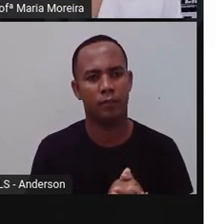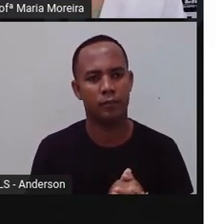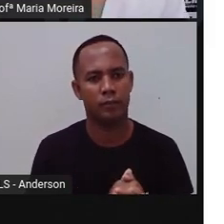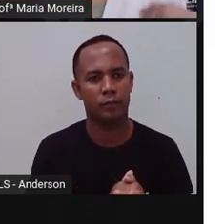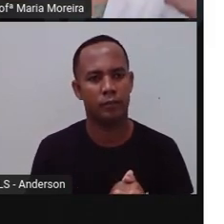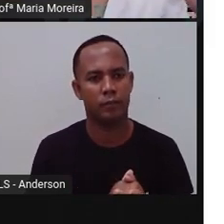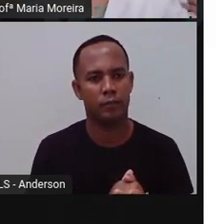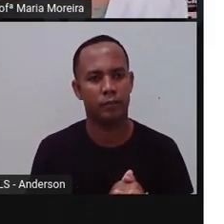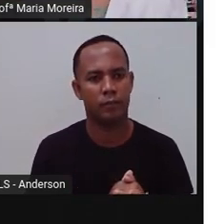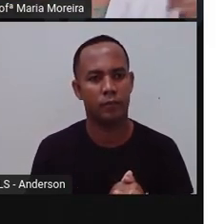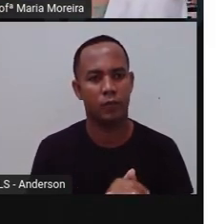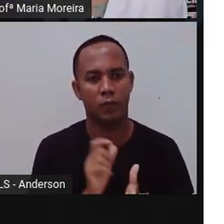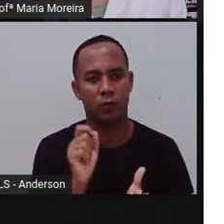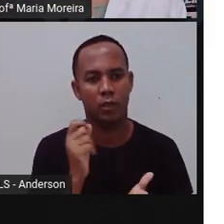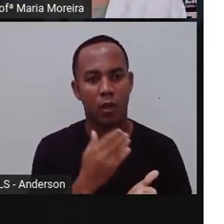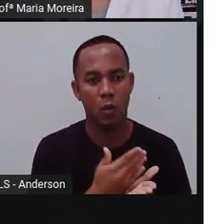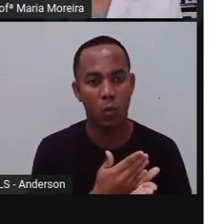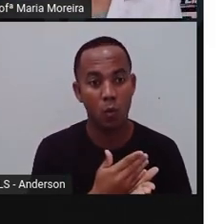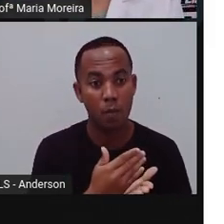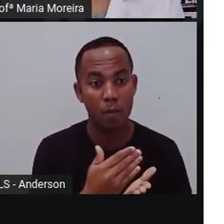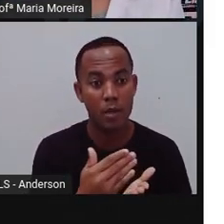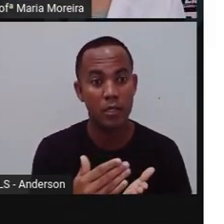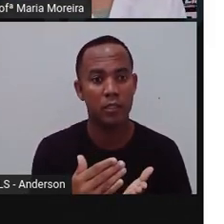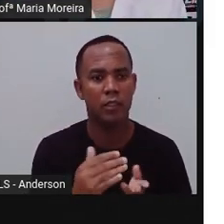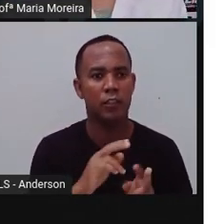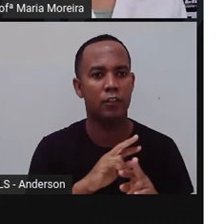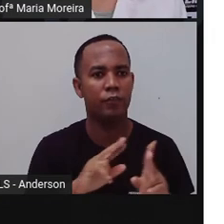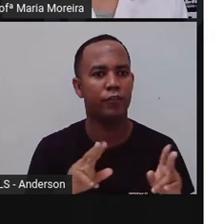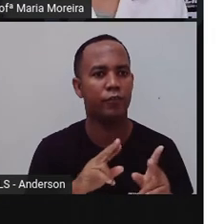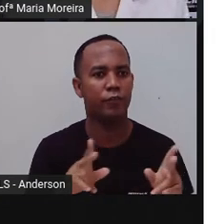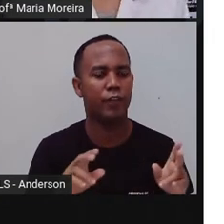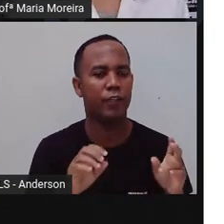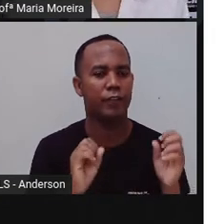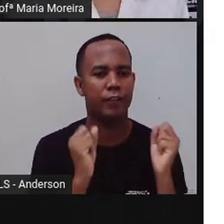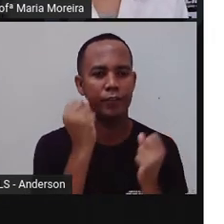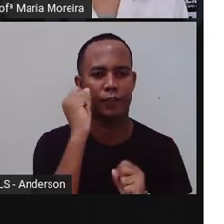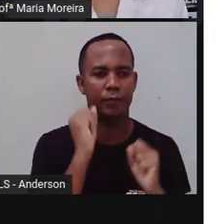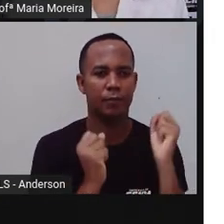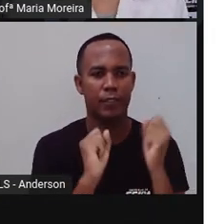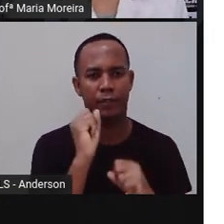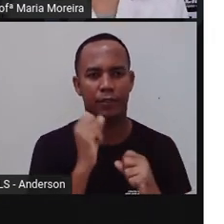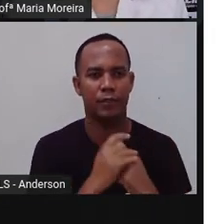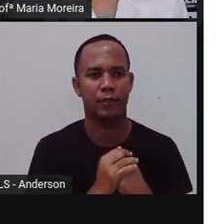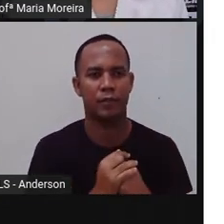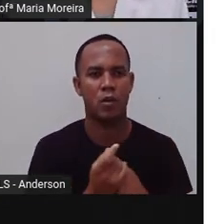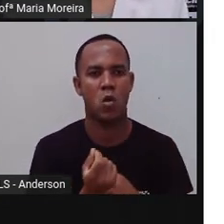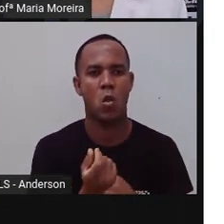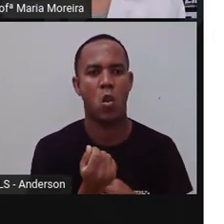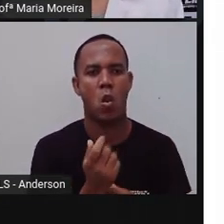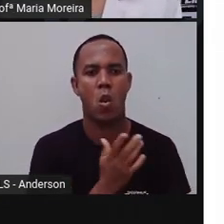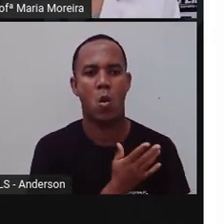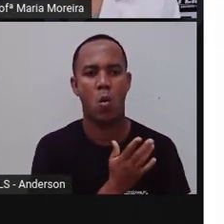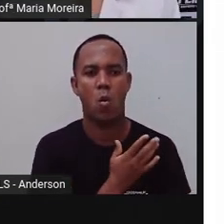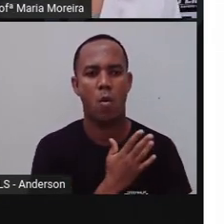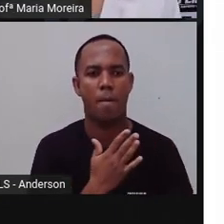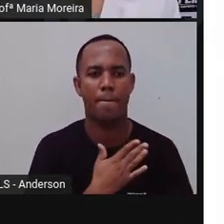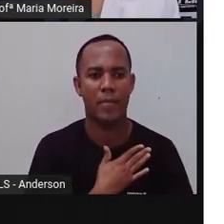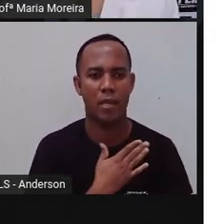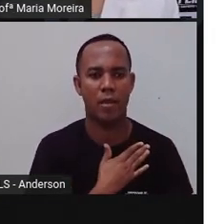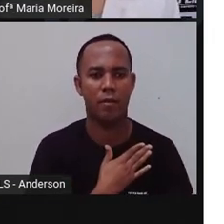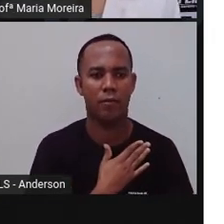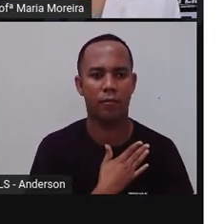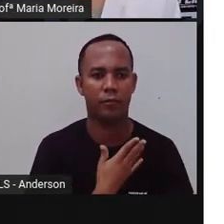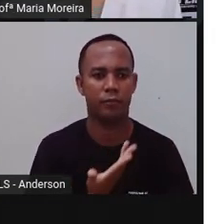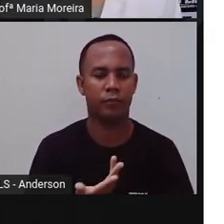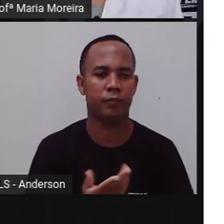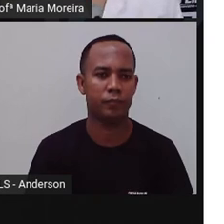e aí surgiram várias empresas, e aí o lucro deixa de ser do governo e passa a ser de quem? Das